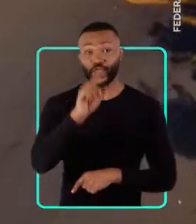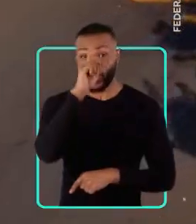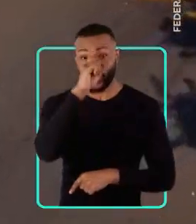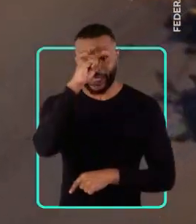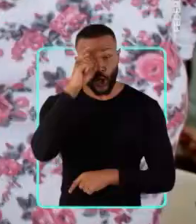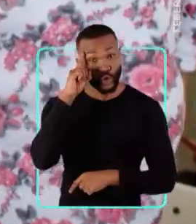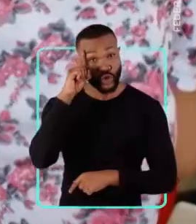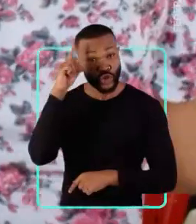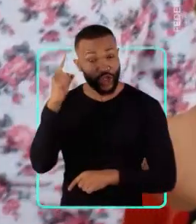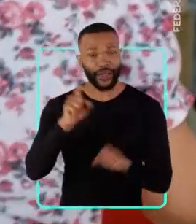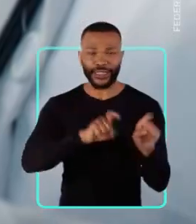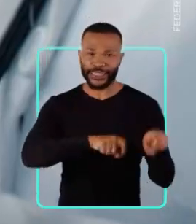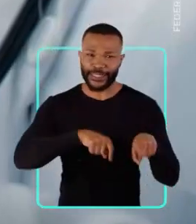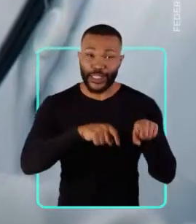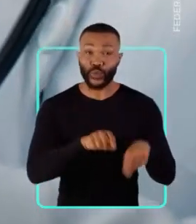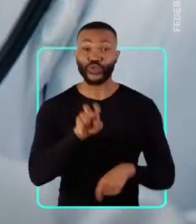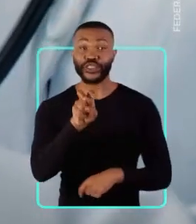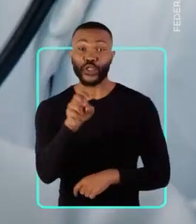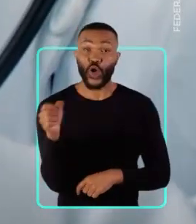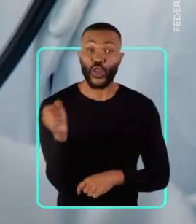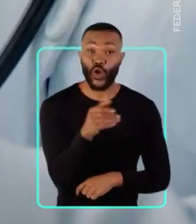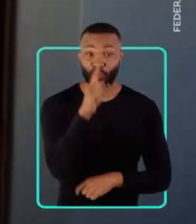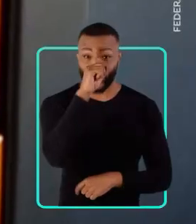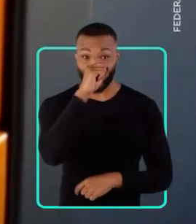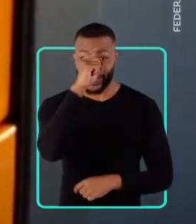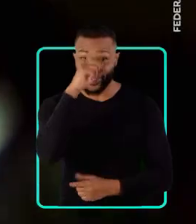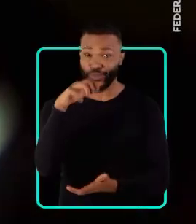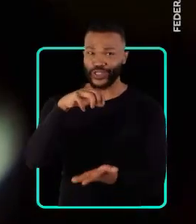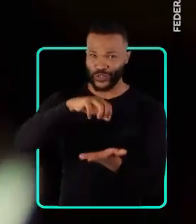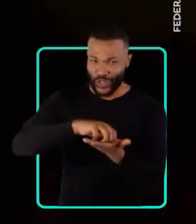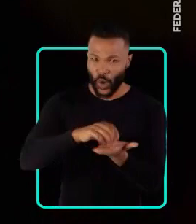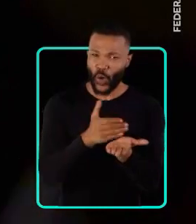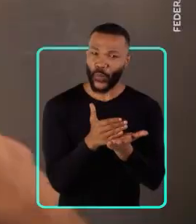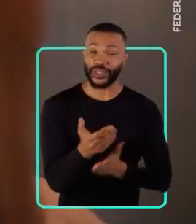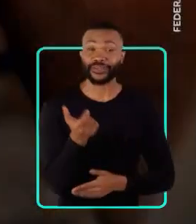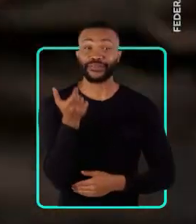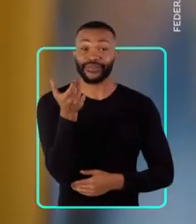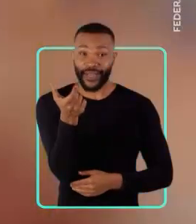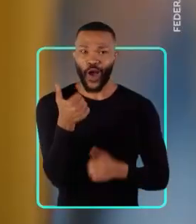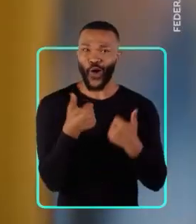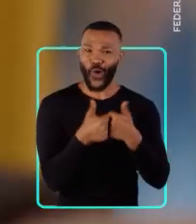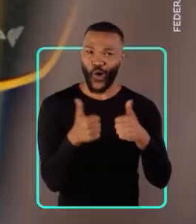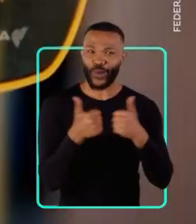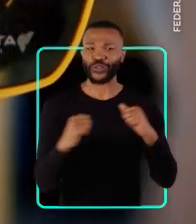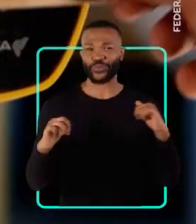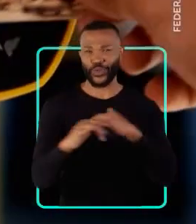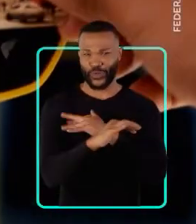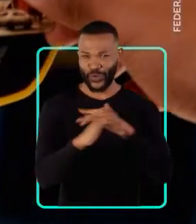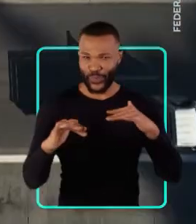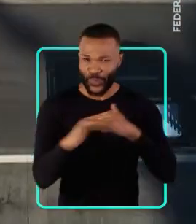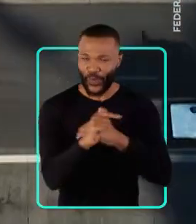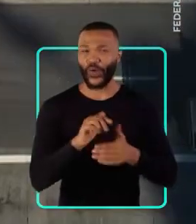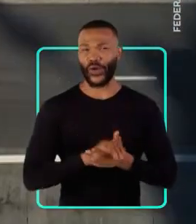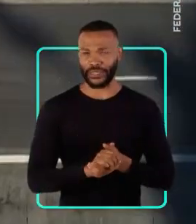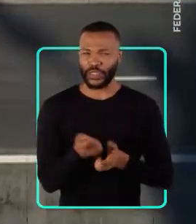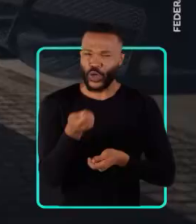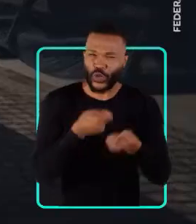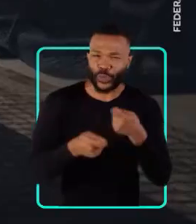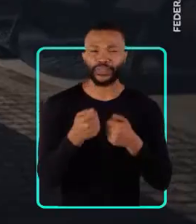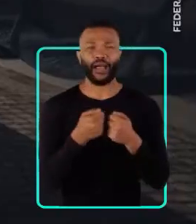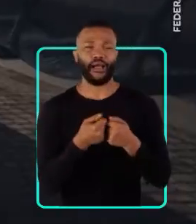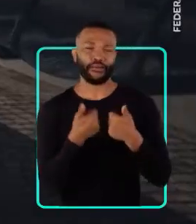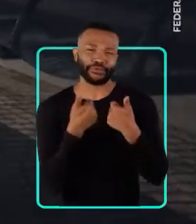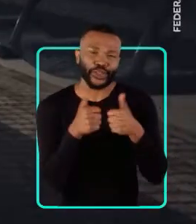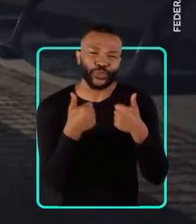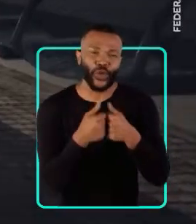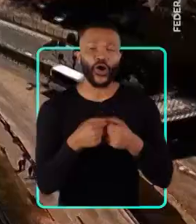-dia para o interior e cinco novos hospitais regionais. E vou implantar o bilhete único metropolitano, barateando o transporte entre cidades